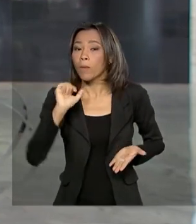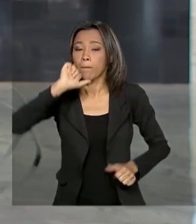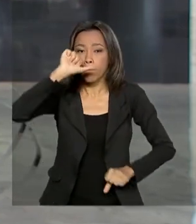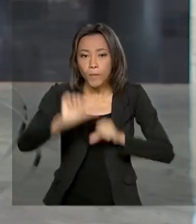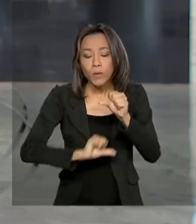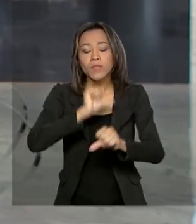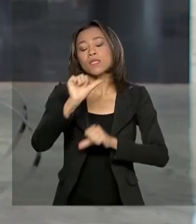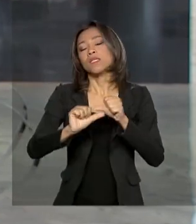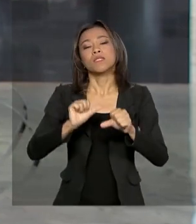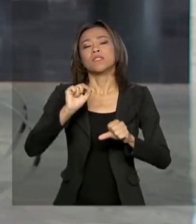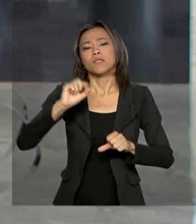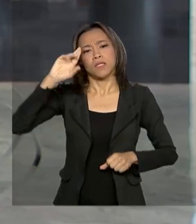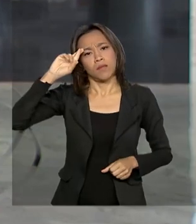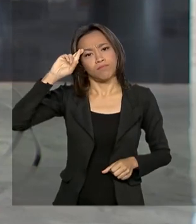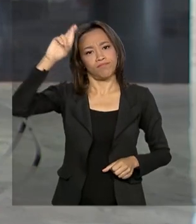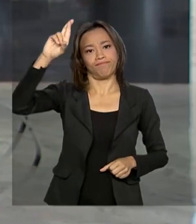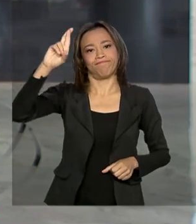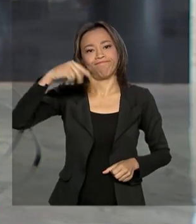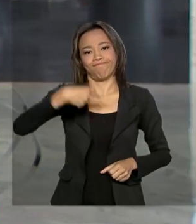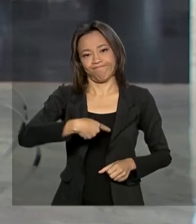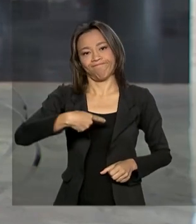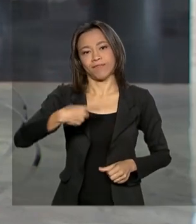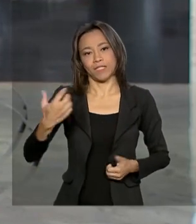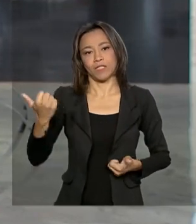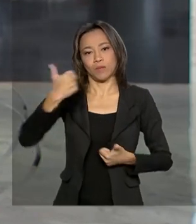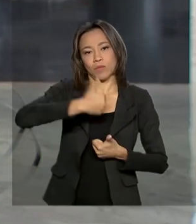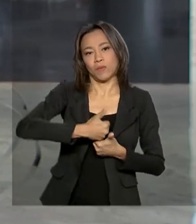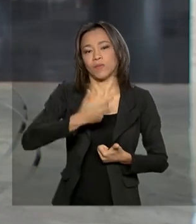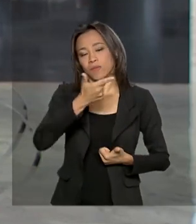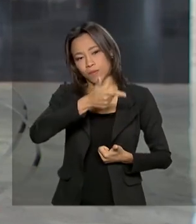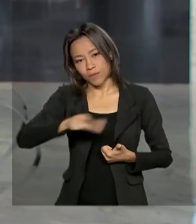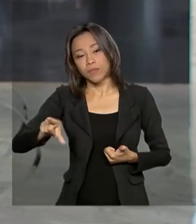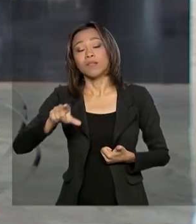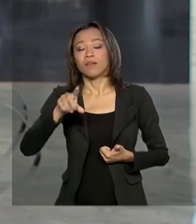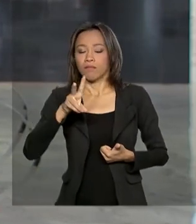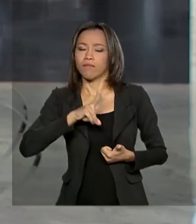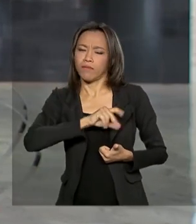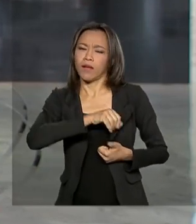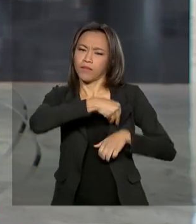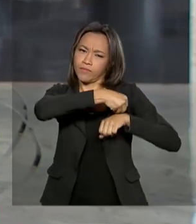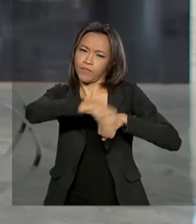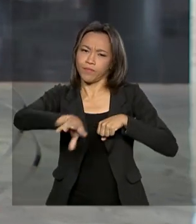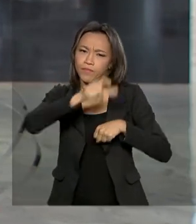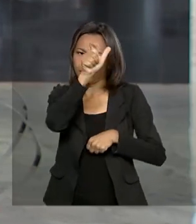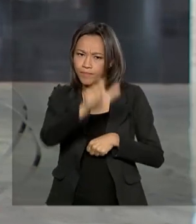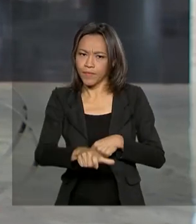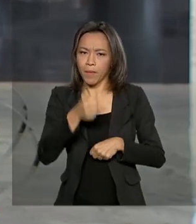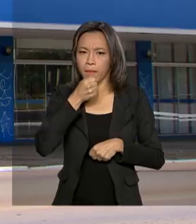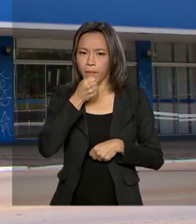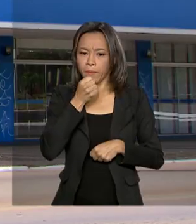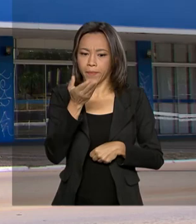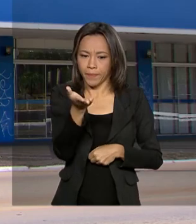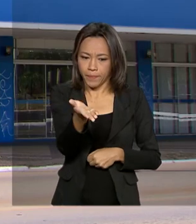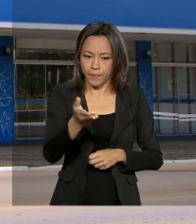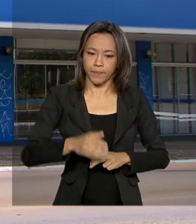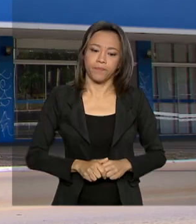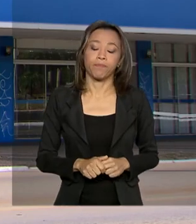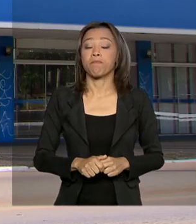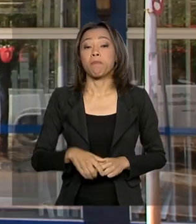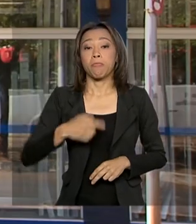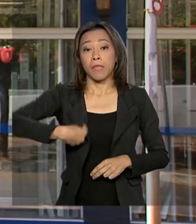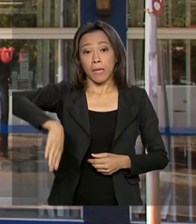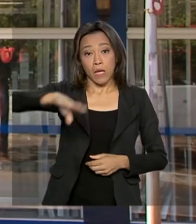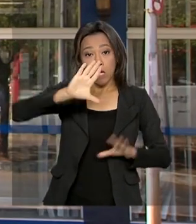comando do INSS. Quem traz essas informações é a repórter Márcia Fernandes. Além dos